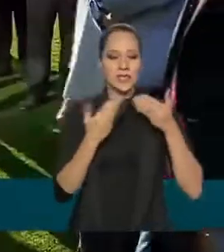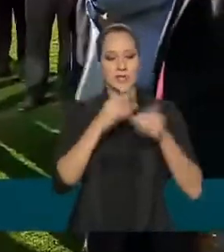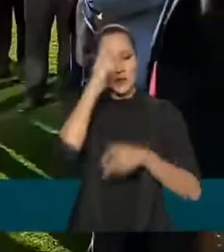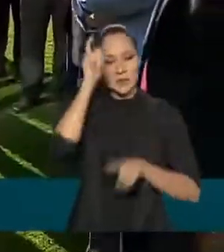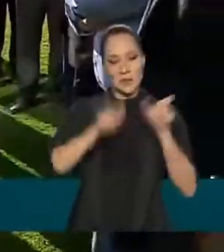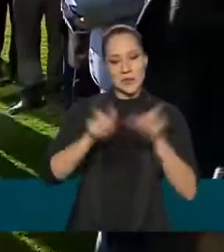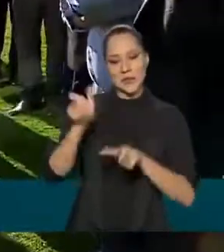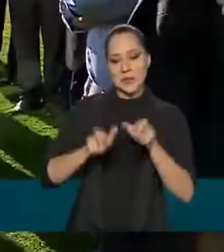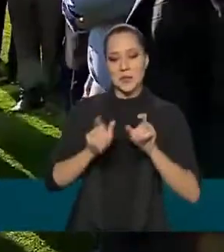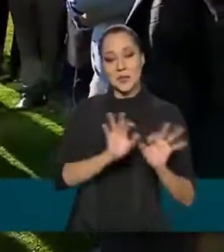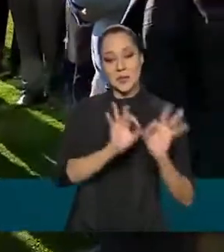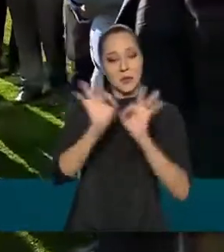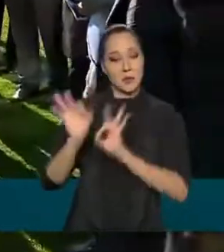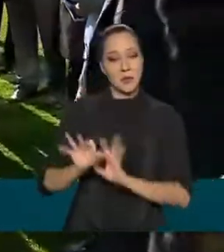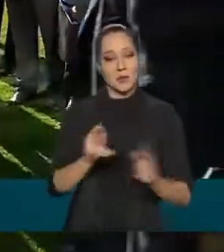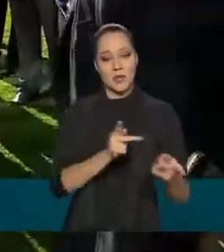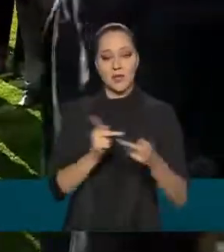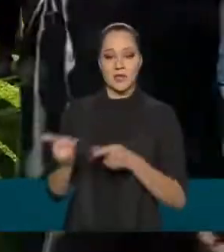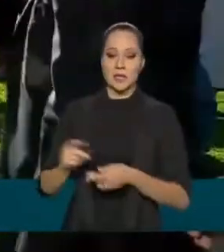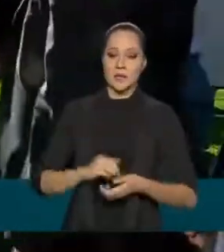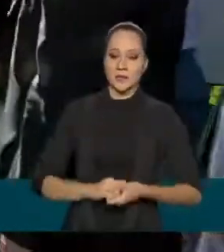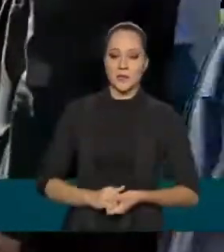pessoas que o acompanham nesta visita.